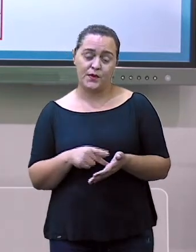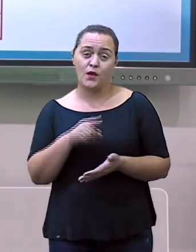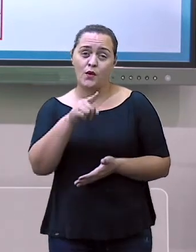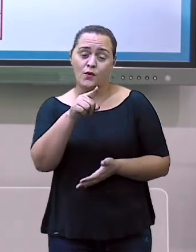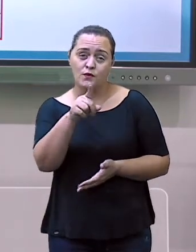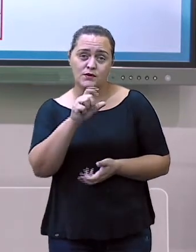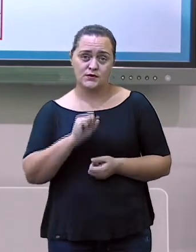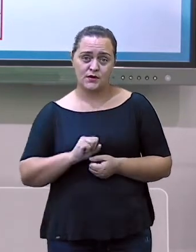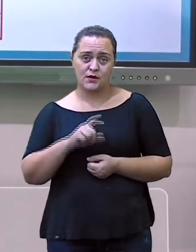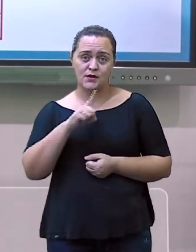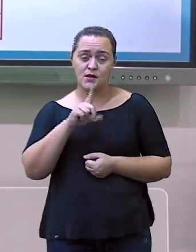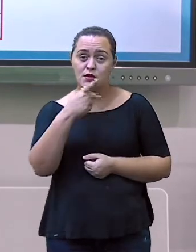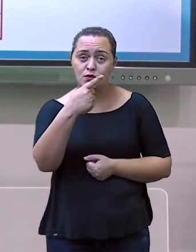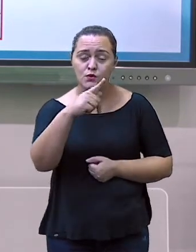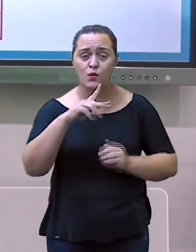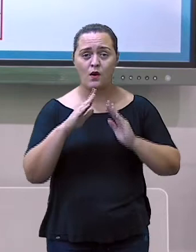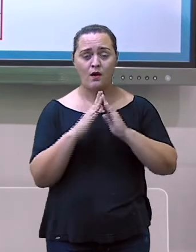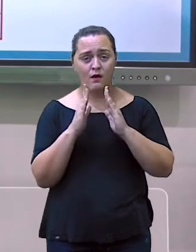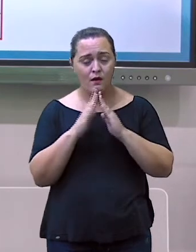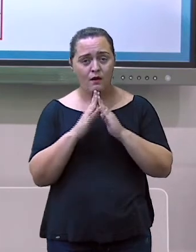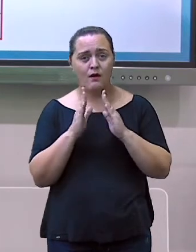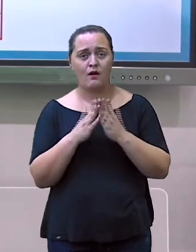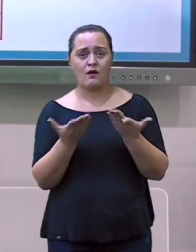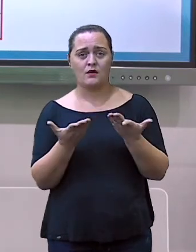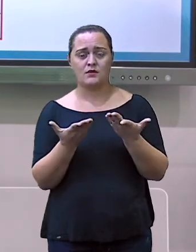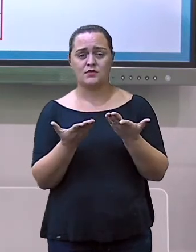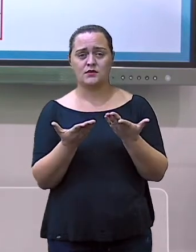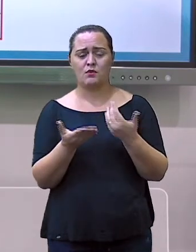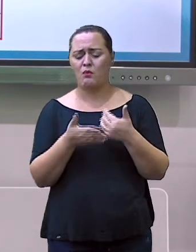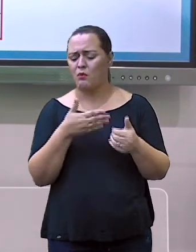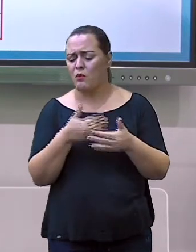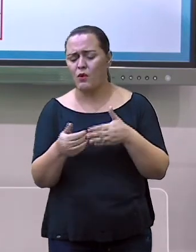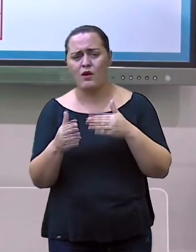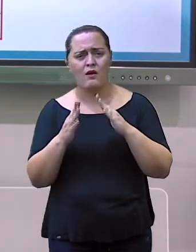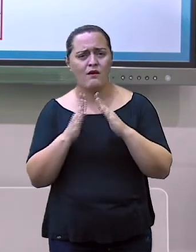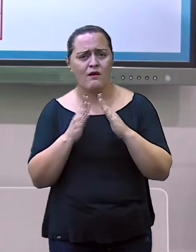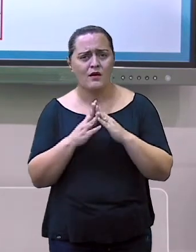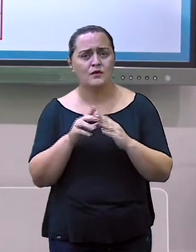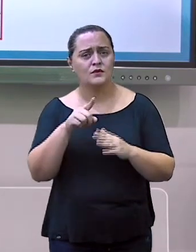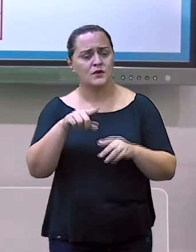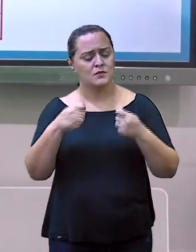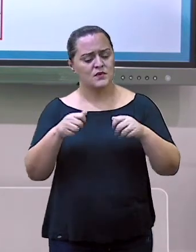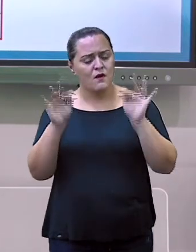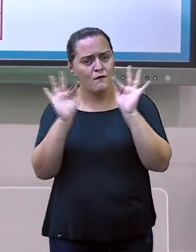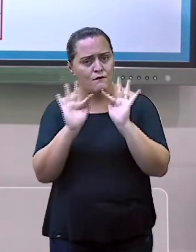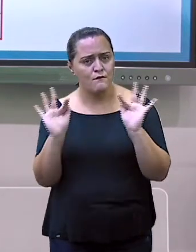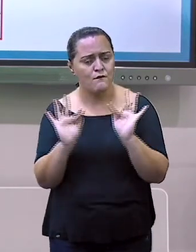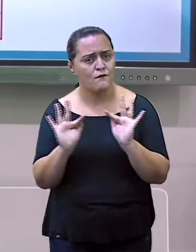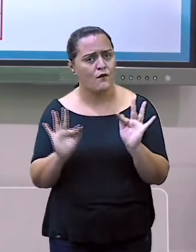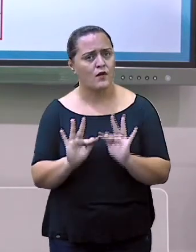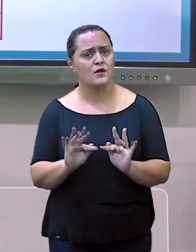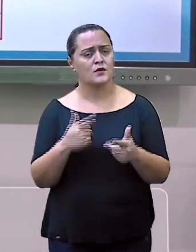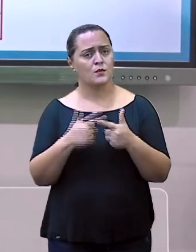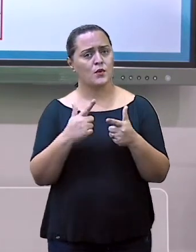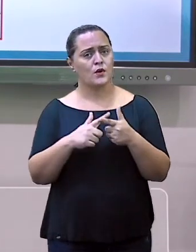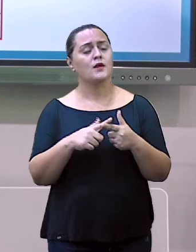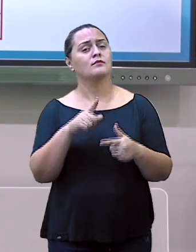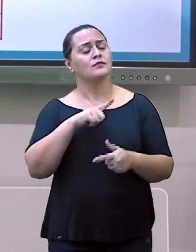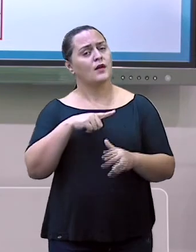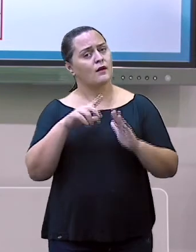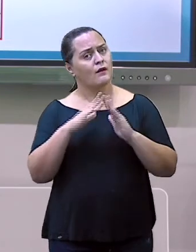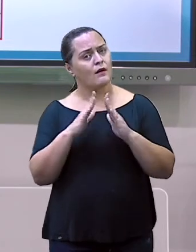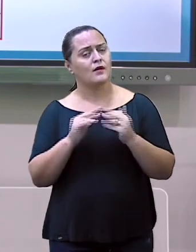barracão, se seja um apartamento ou um residencial, seja feliz com a sua casa, com a sua moradia, pois nem